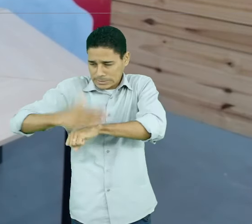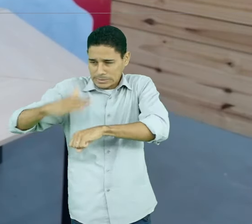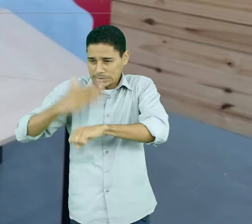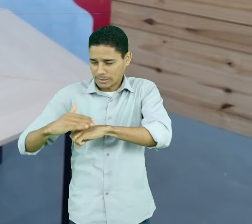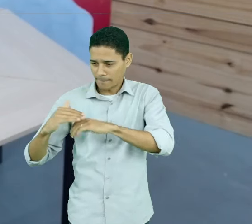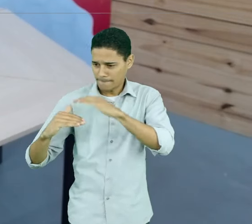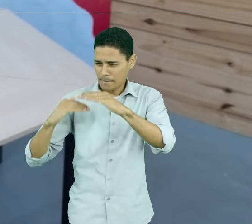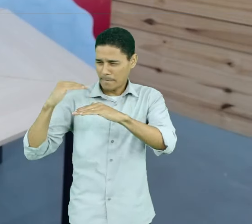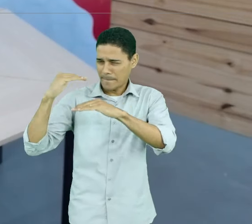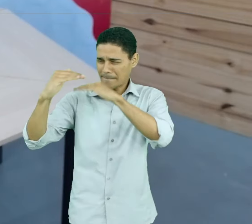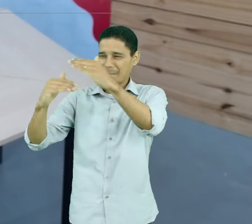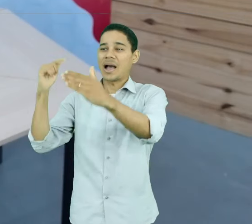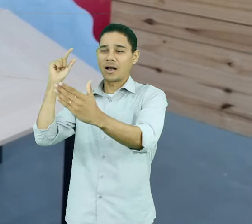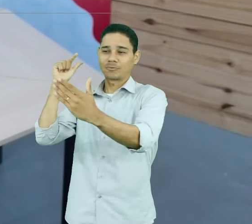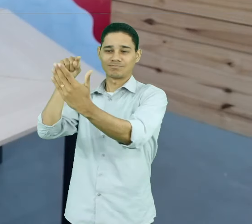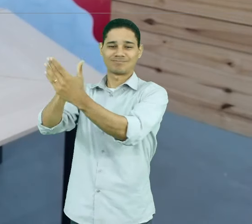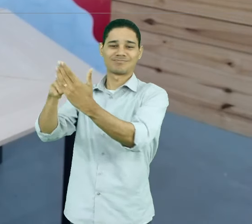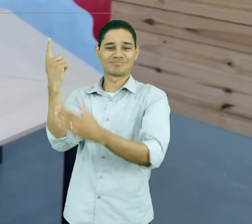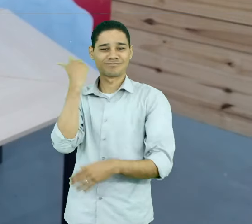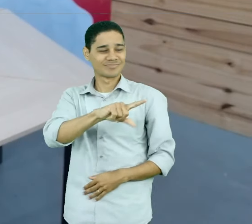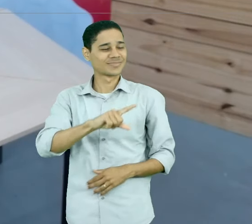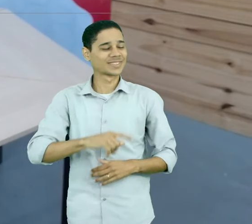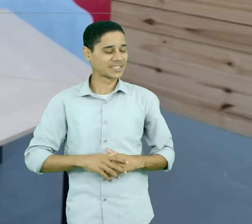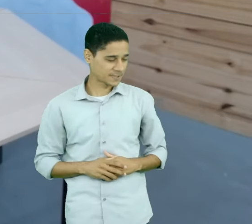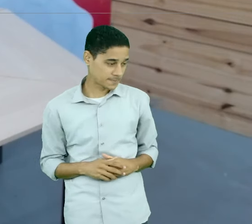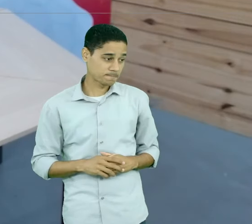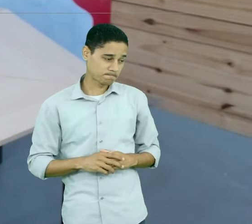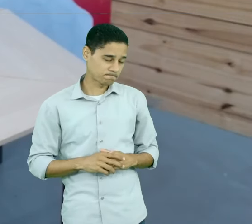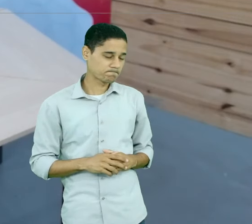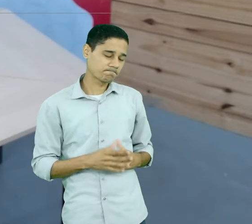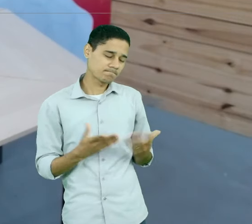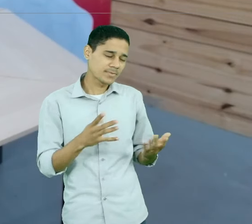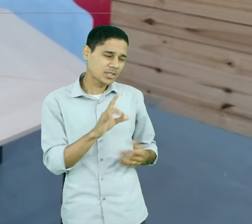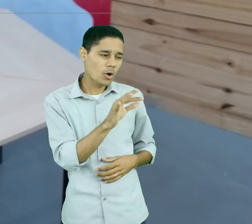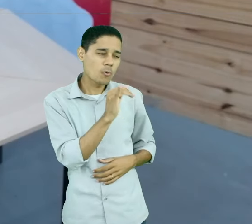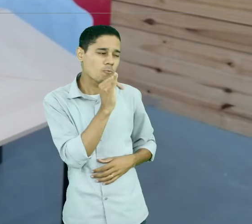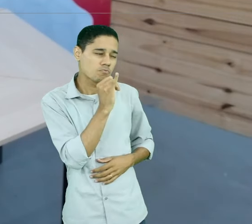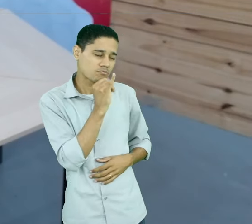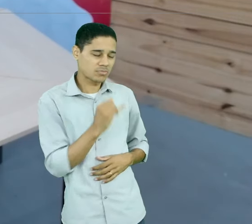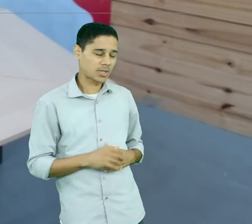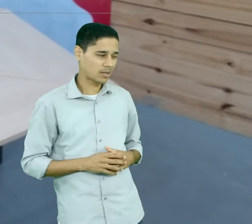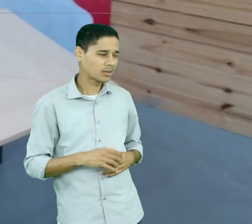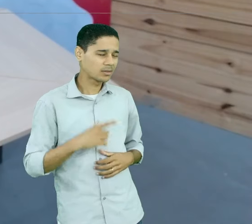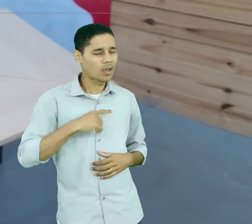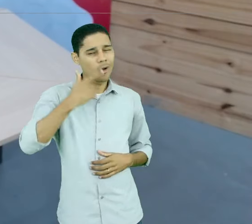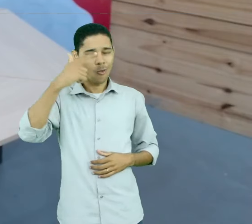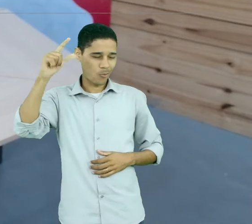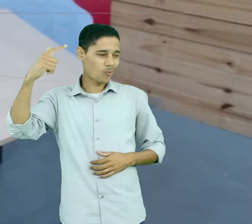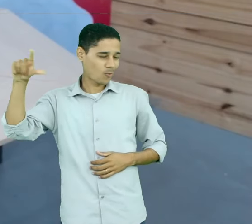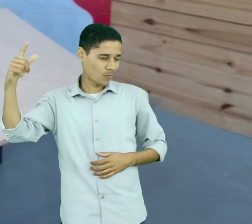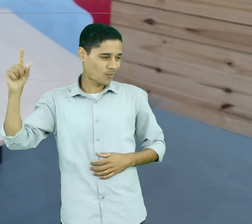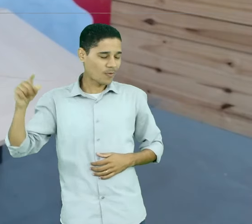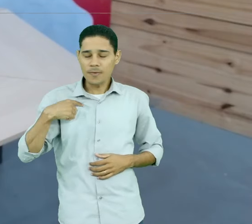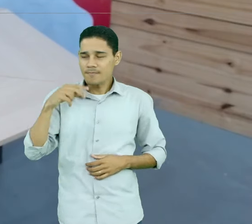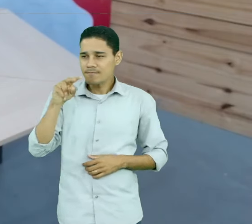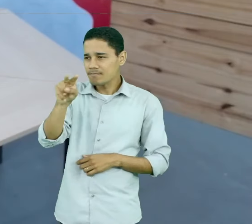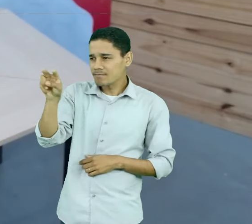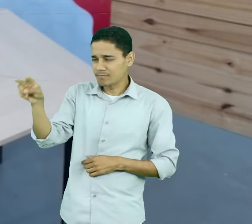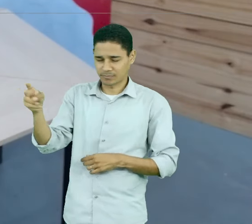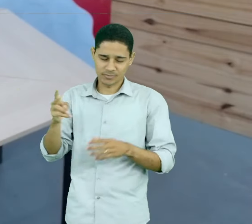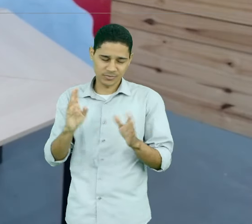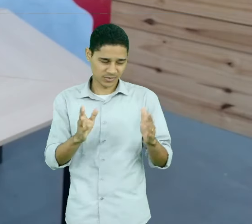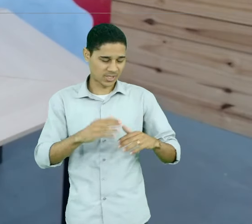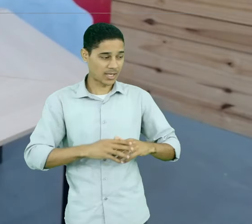posição. Então, esse é um exemplo, entre outros que a gente visualiza e que